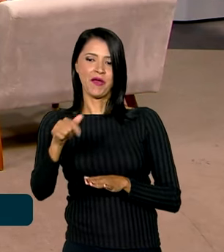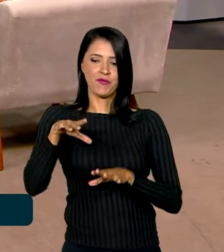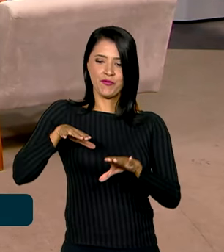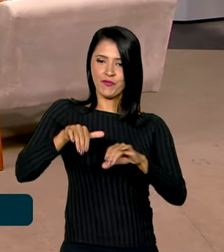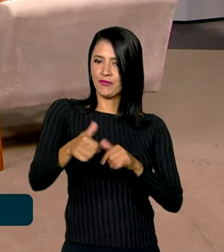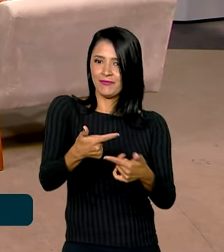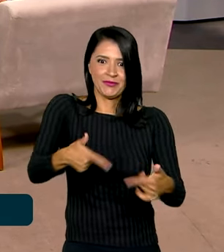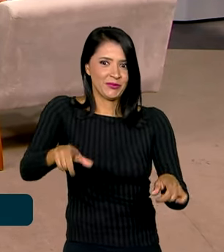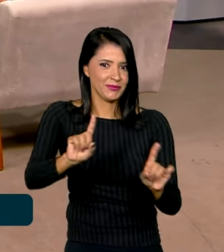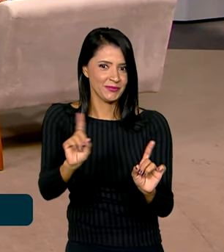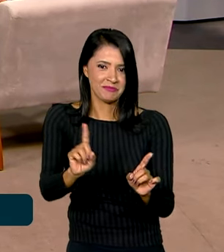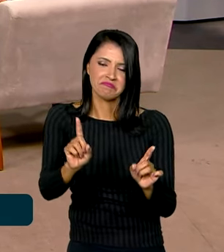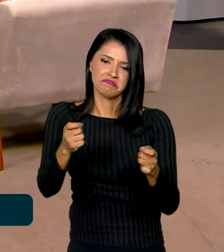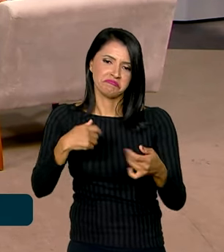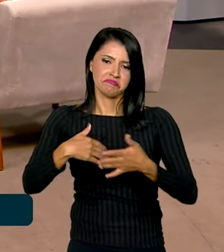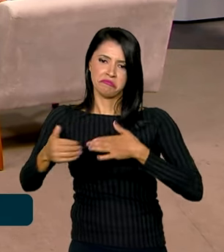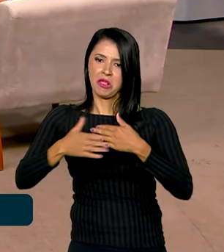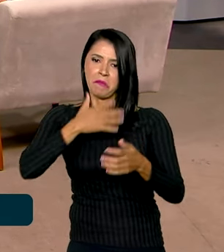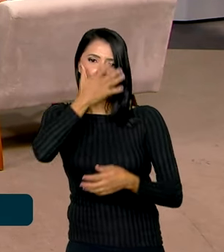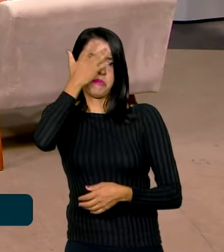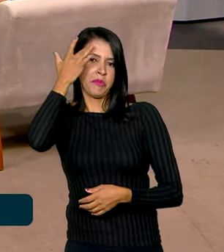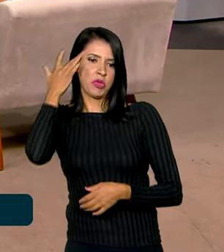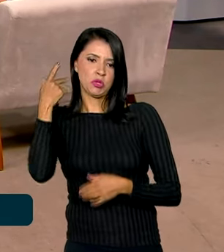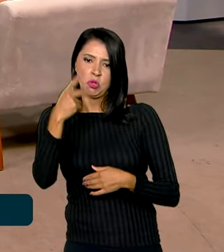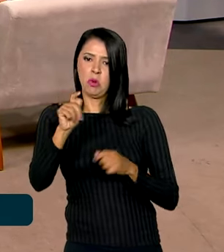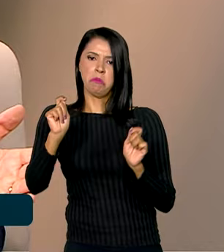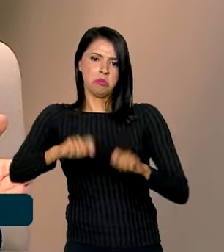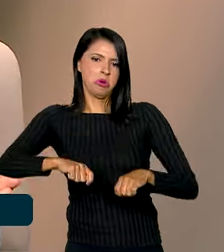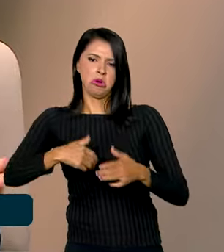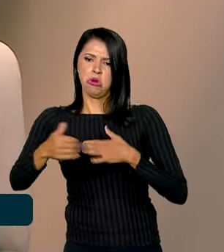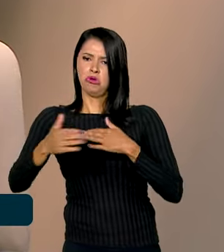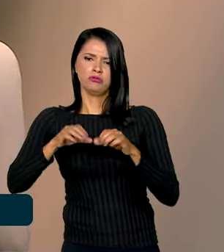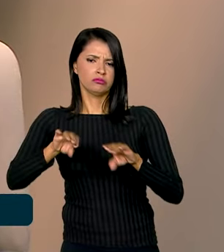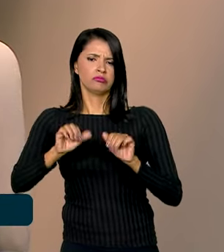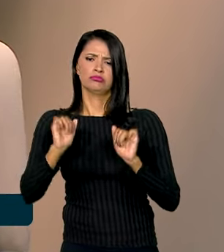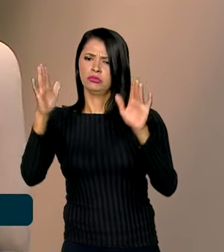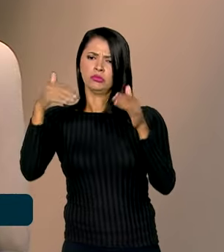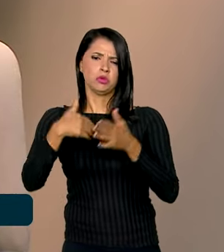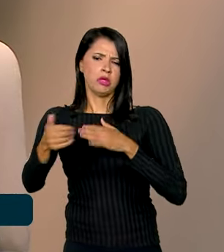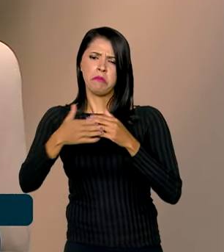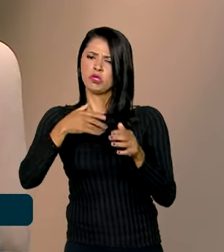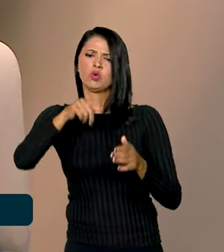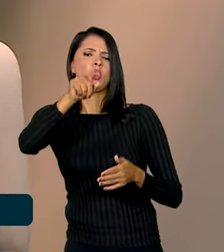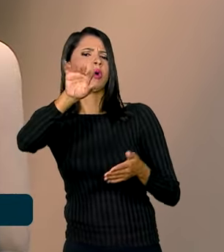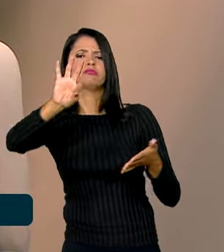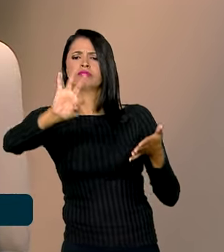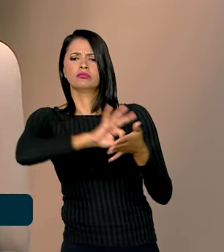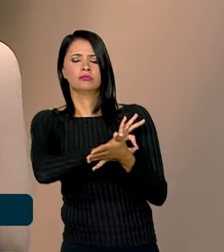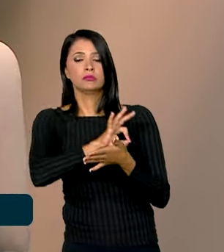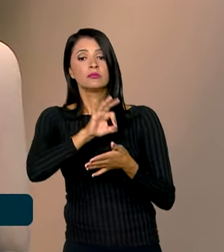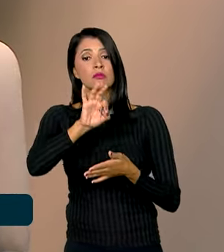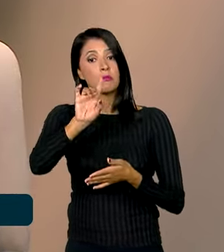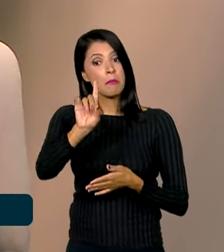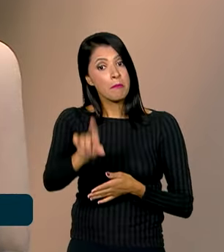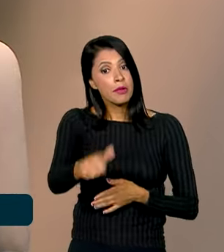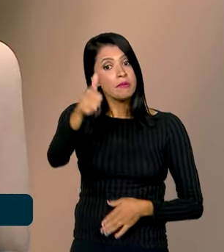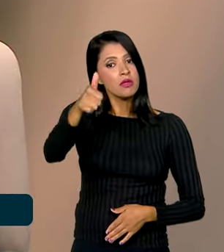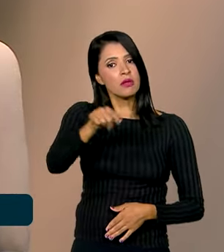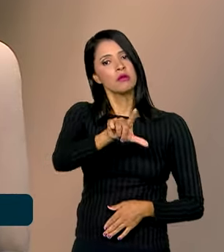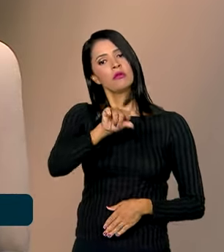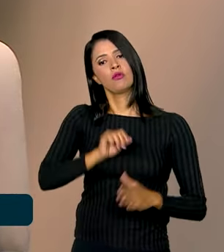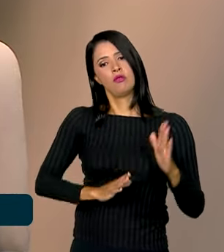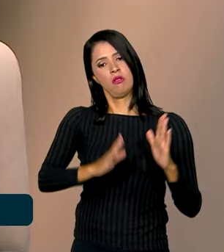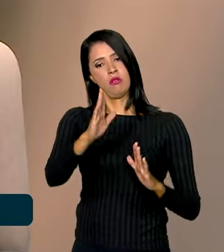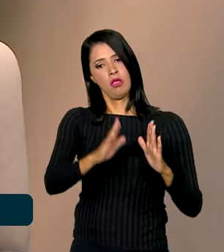Para qualquer pessoa de nível superior, por exemplo. Aí, caso, qualquer pessoa pode concorrer. Então, uma vez escolhido um bloco, ele vai